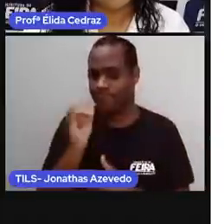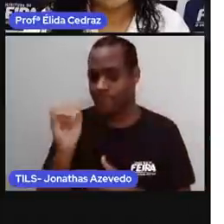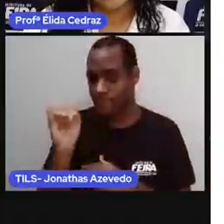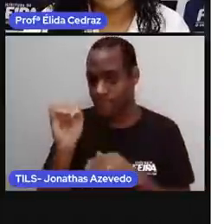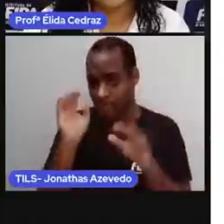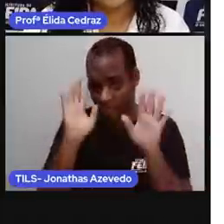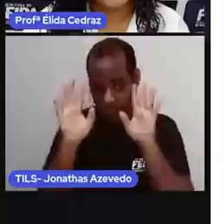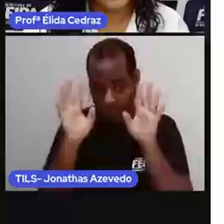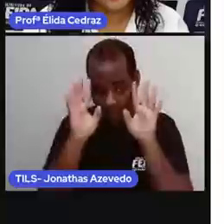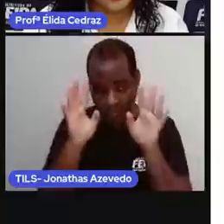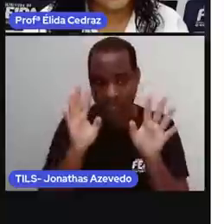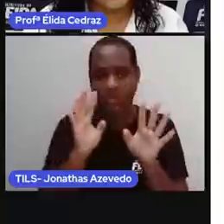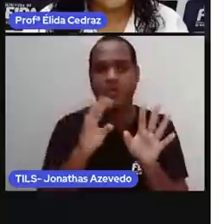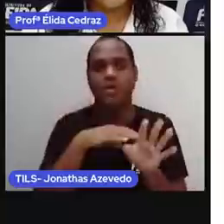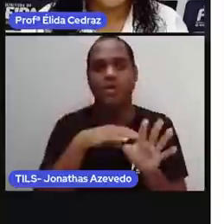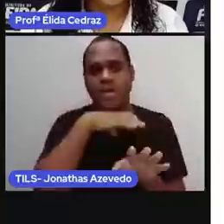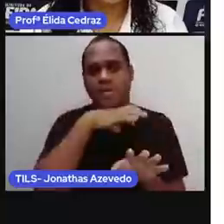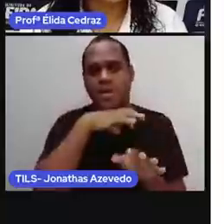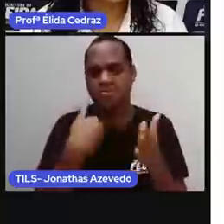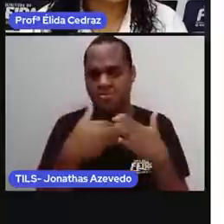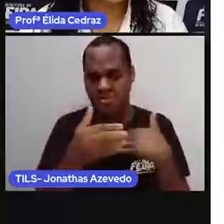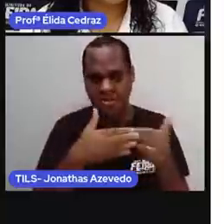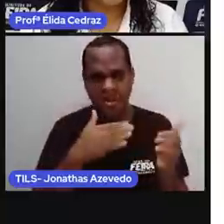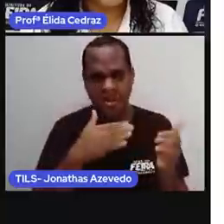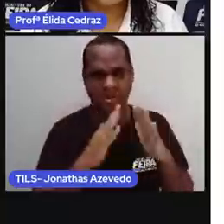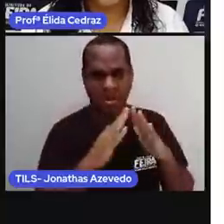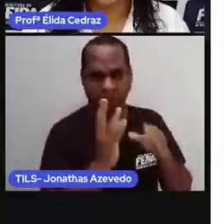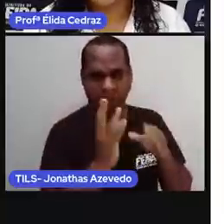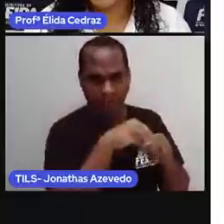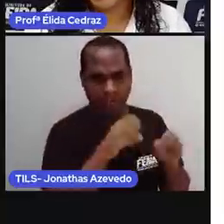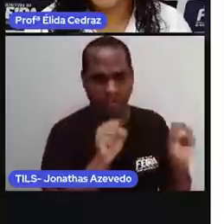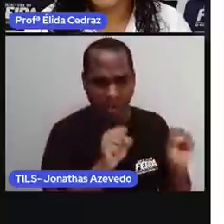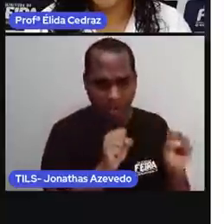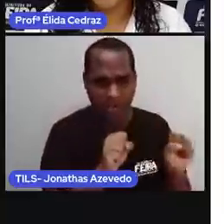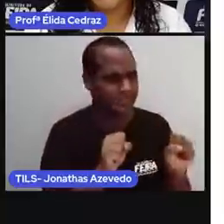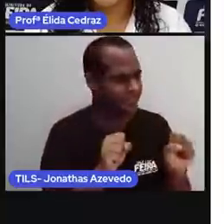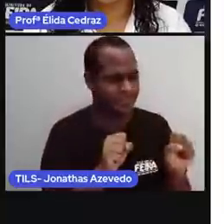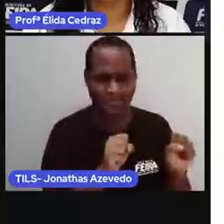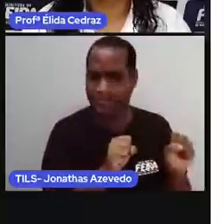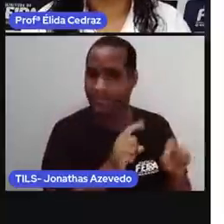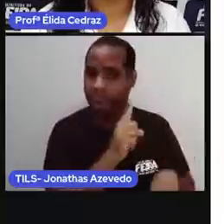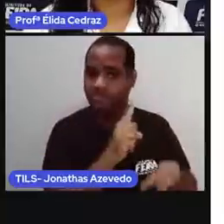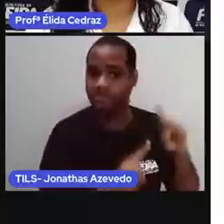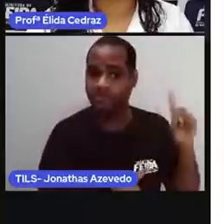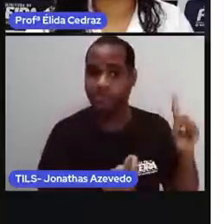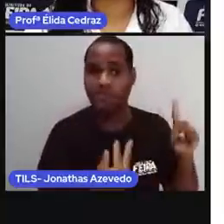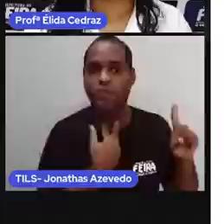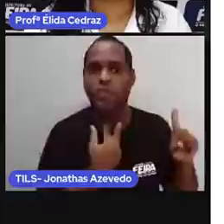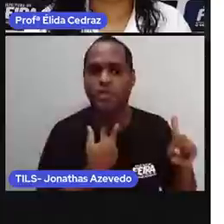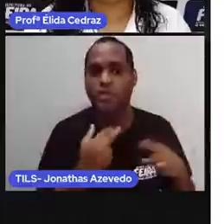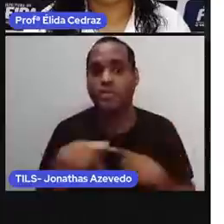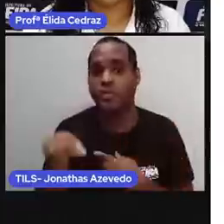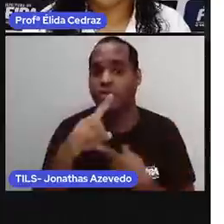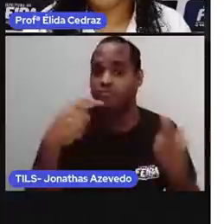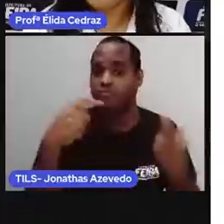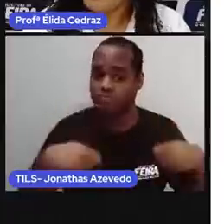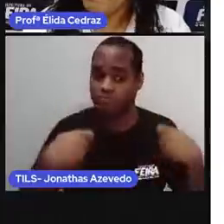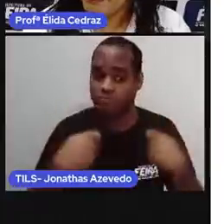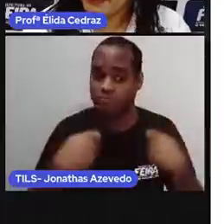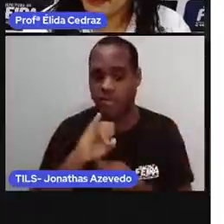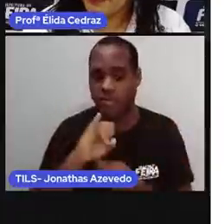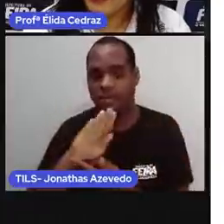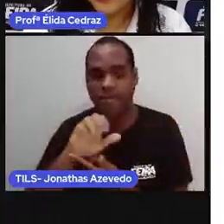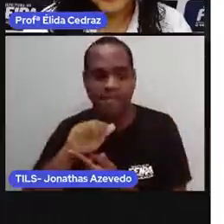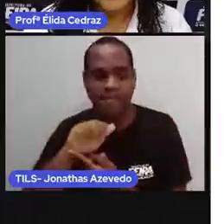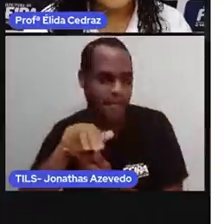silvestre na nossa casa. Para a gente poder ter um bichinho silvestre, nós temos que procurar o